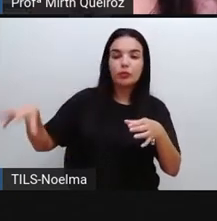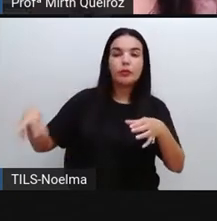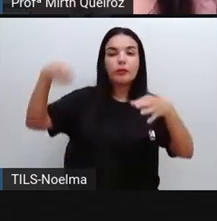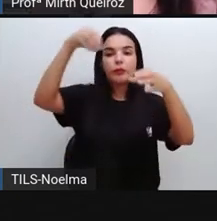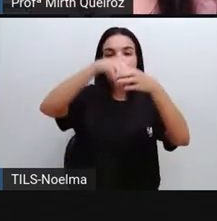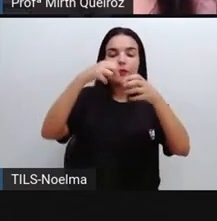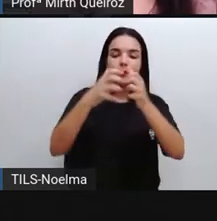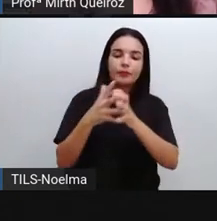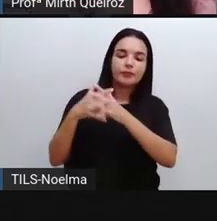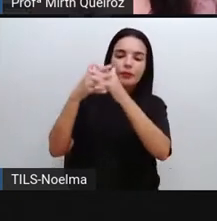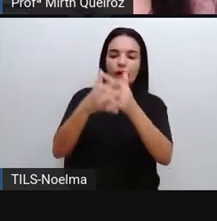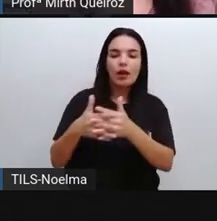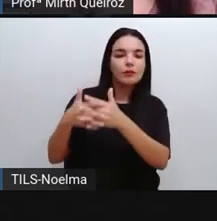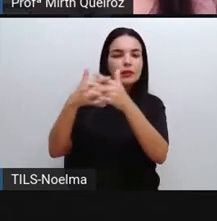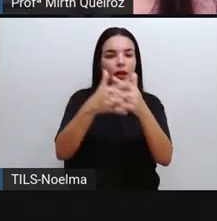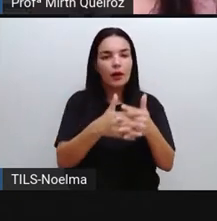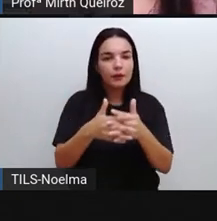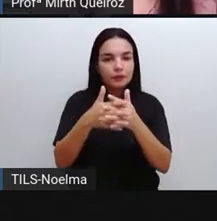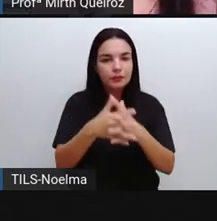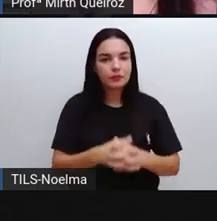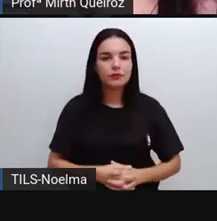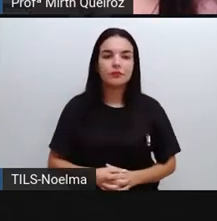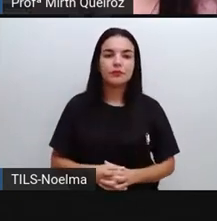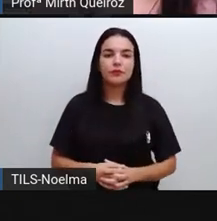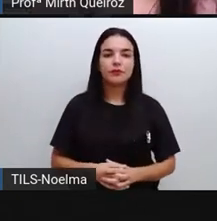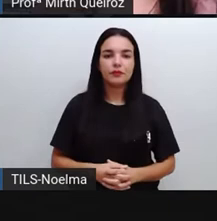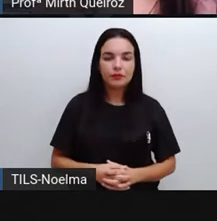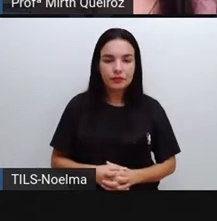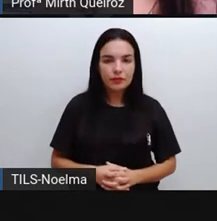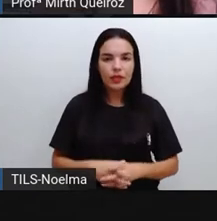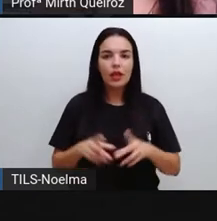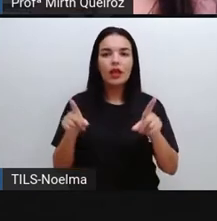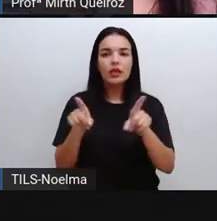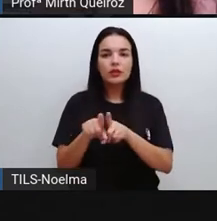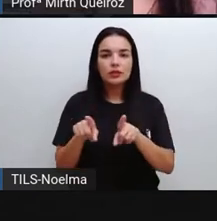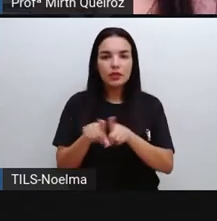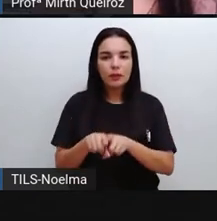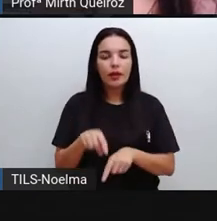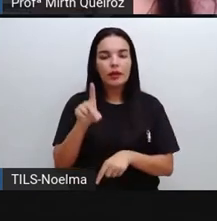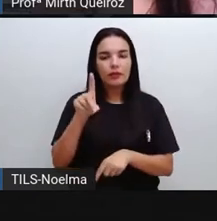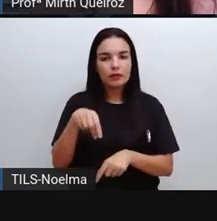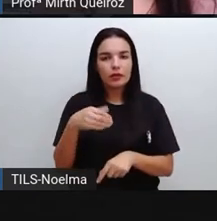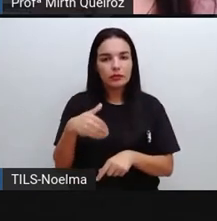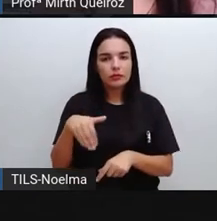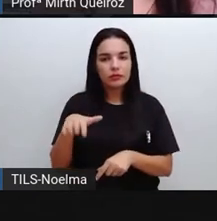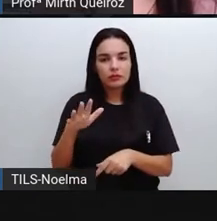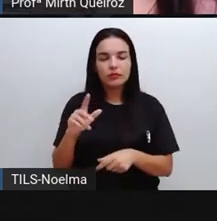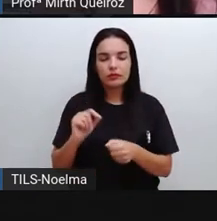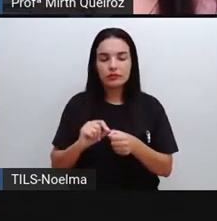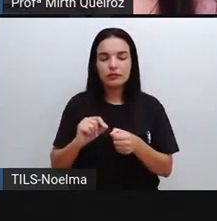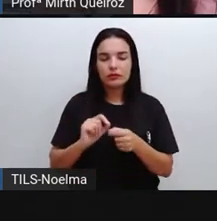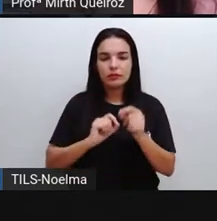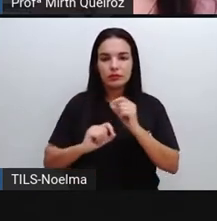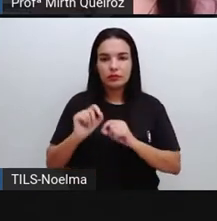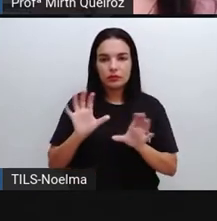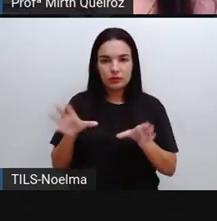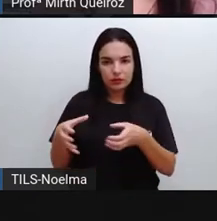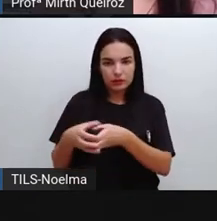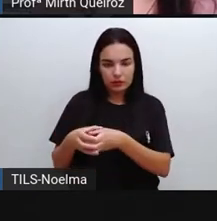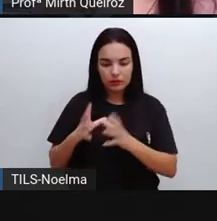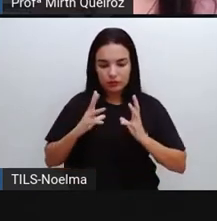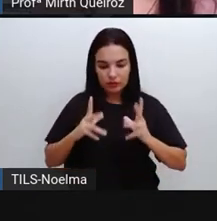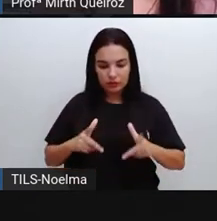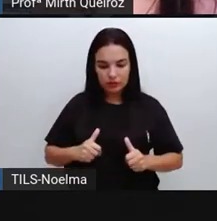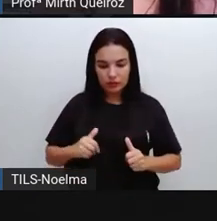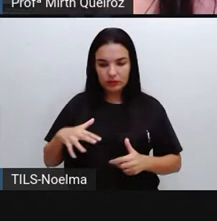produz em casa, né? Vamos também fazer parte aí do saneamento básico, certo?